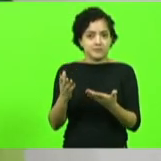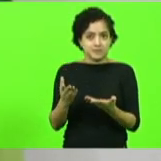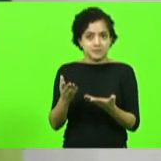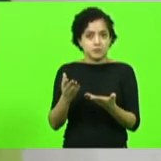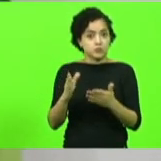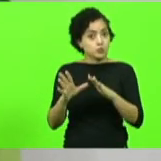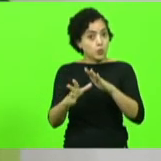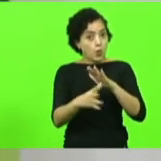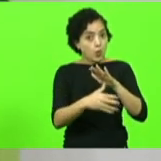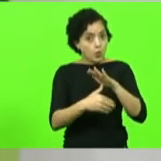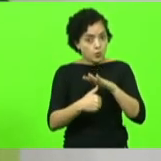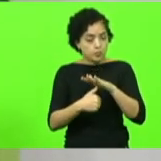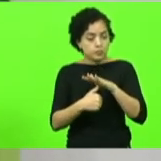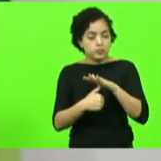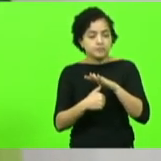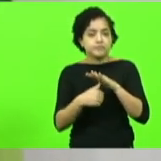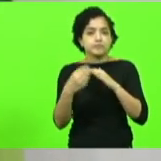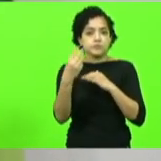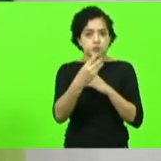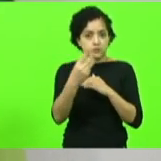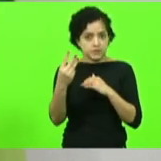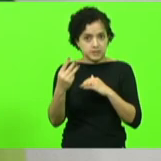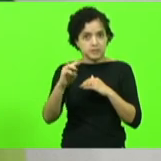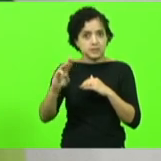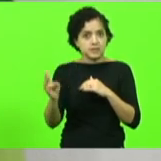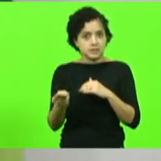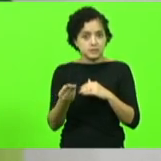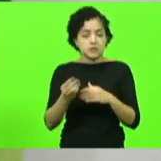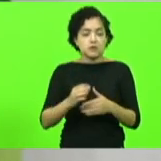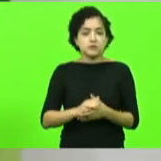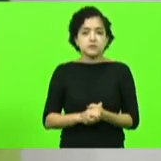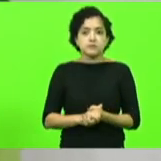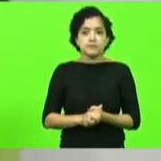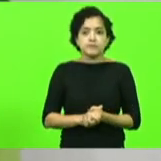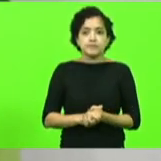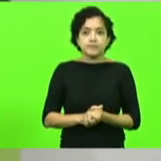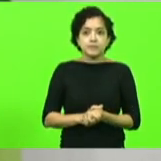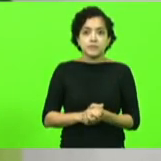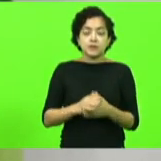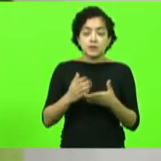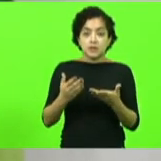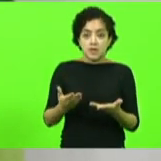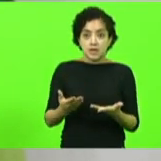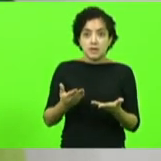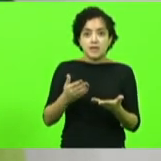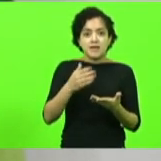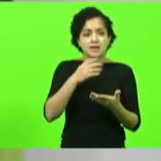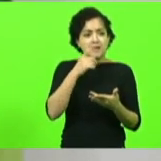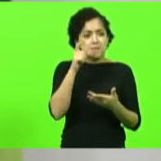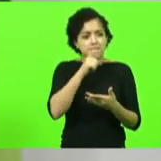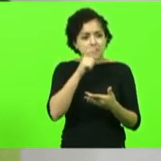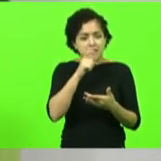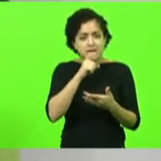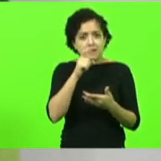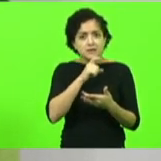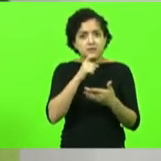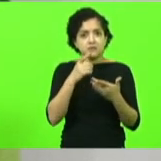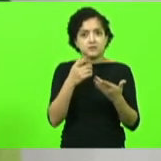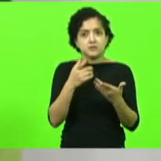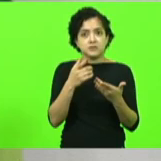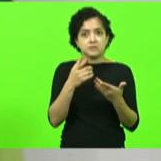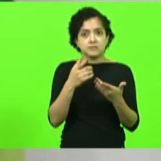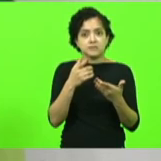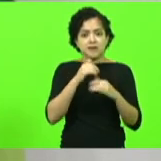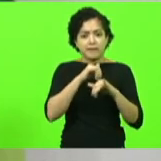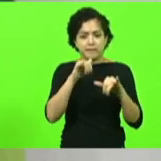roubo dos 33 milhões de reais como o governo mente aos catarinenses mas